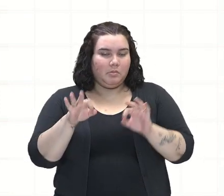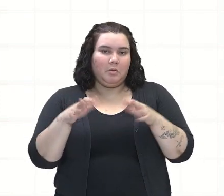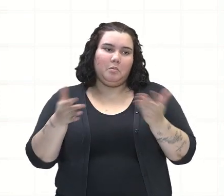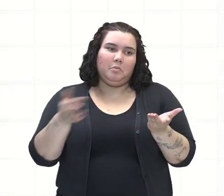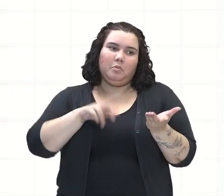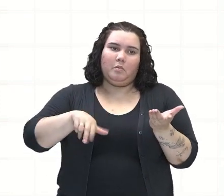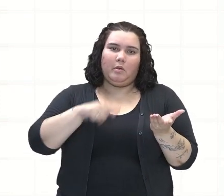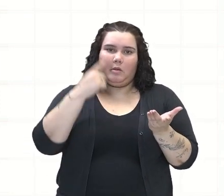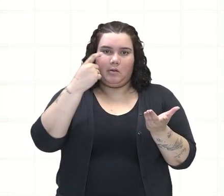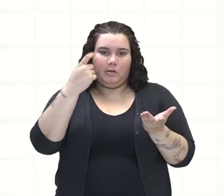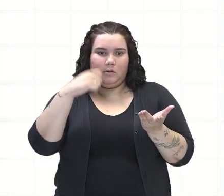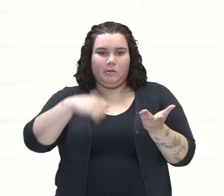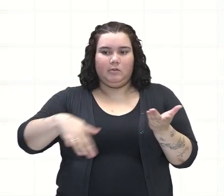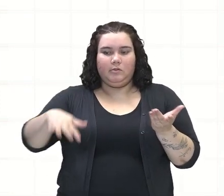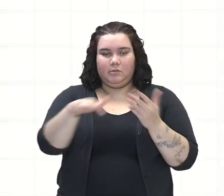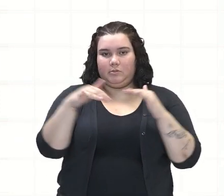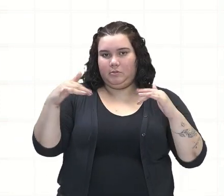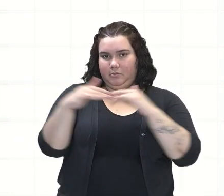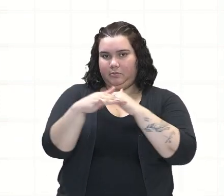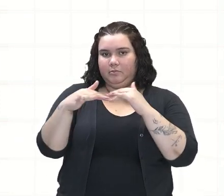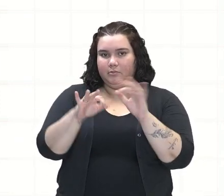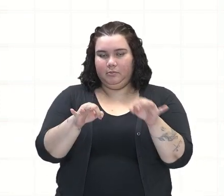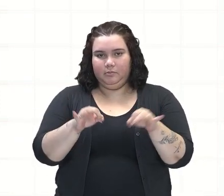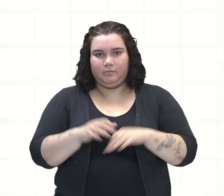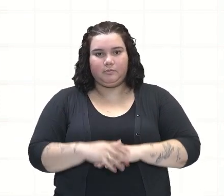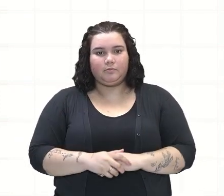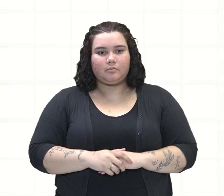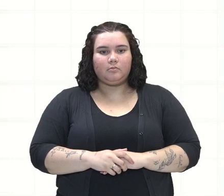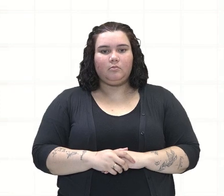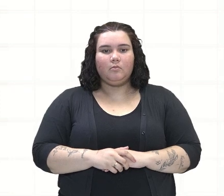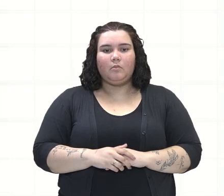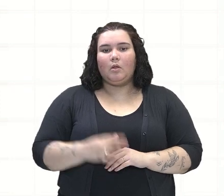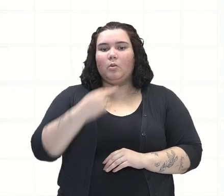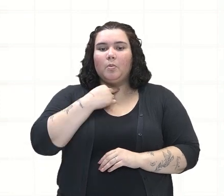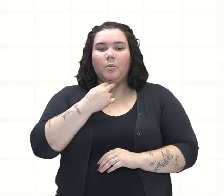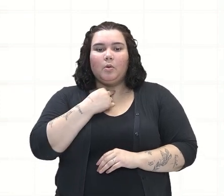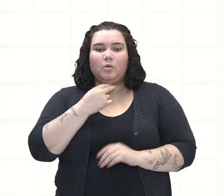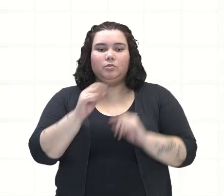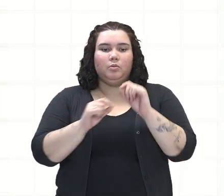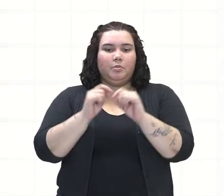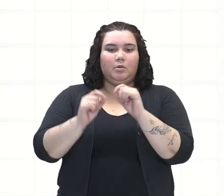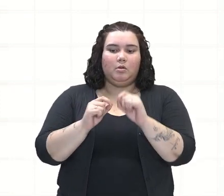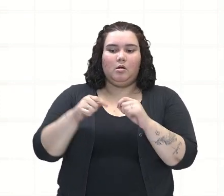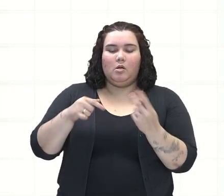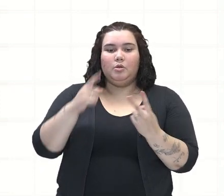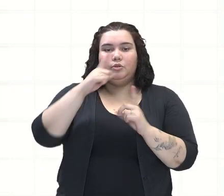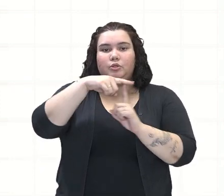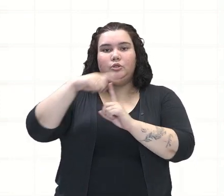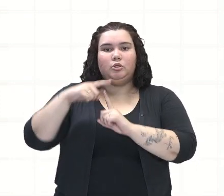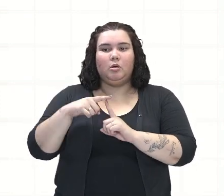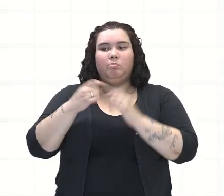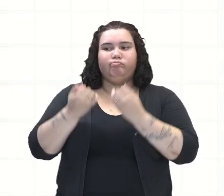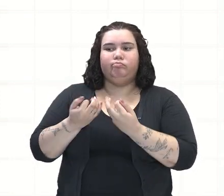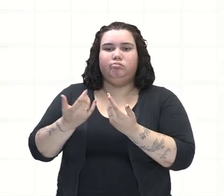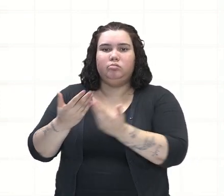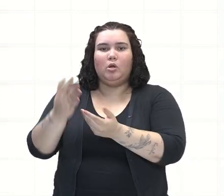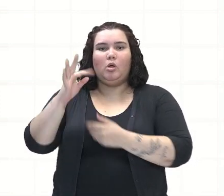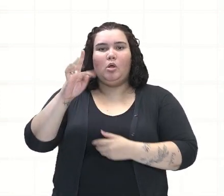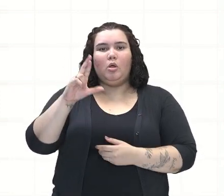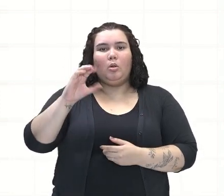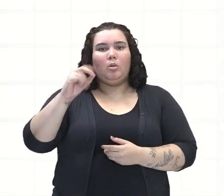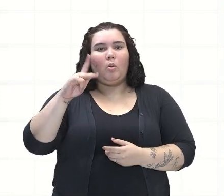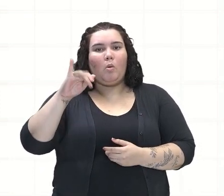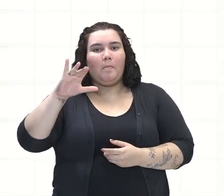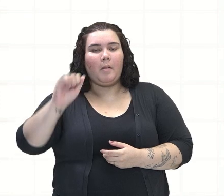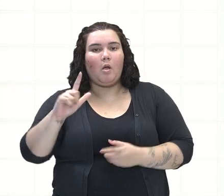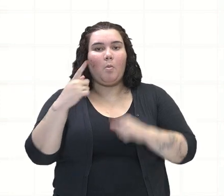para a metrópole, no caso, os ingleses, tá? Eles não podiam ser, não podiam cultivar gêneros tropicais por conta do clima, tá?